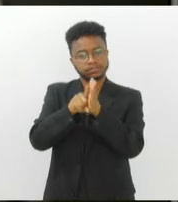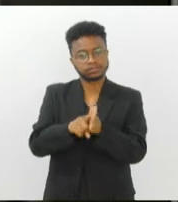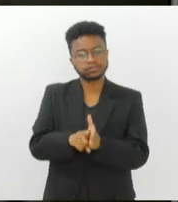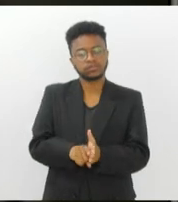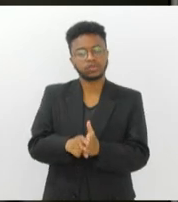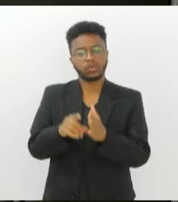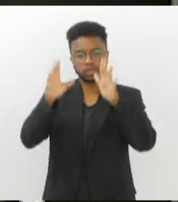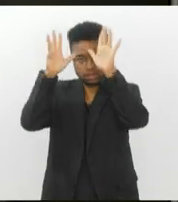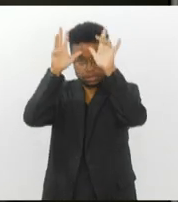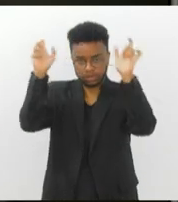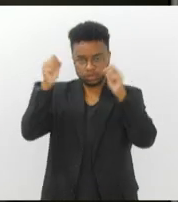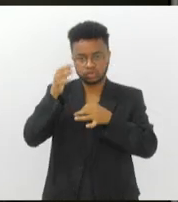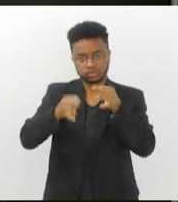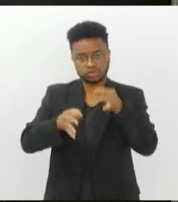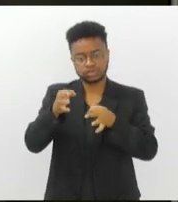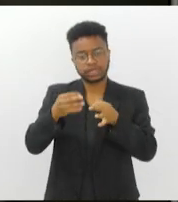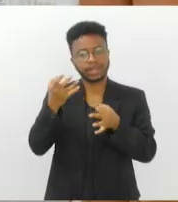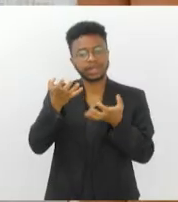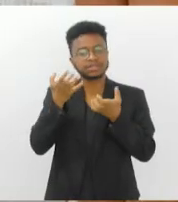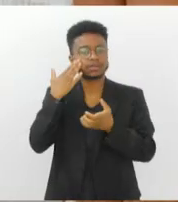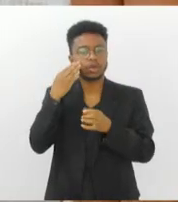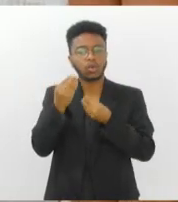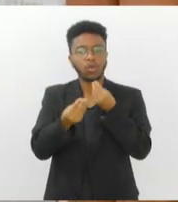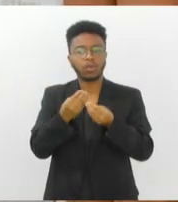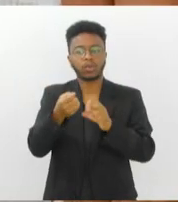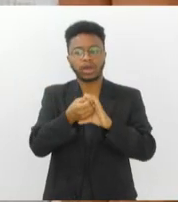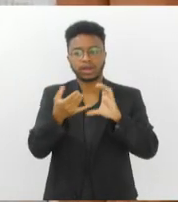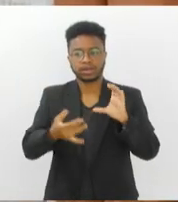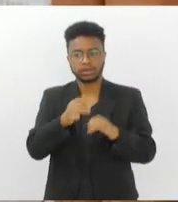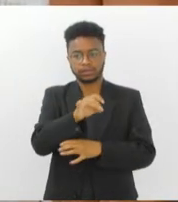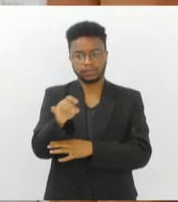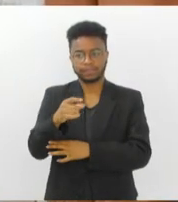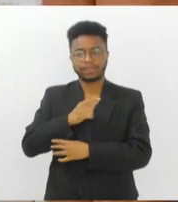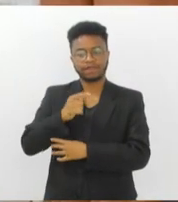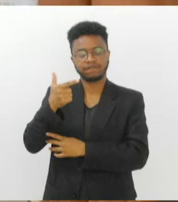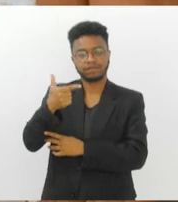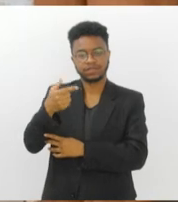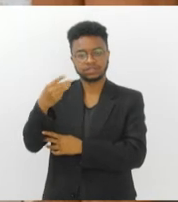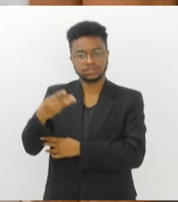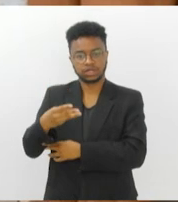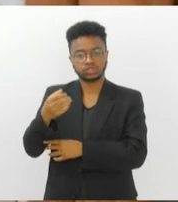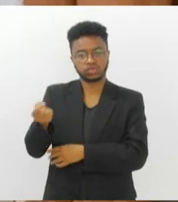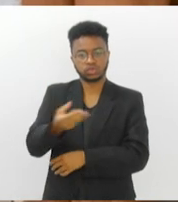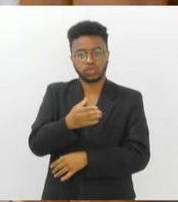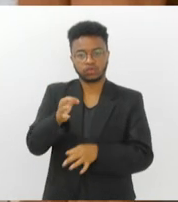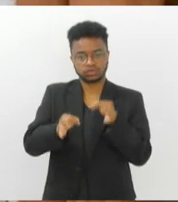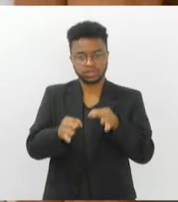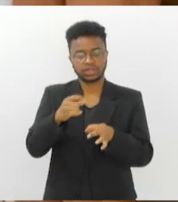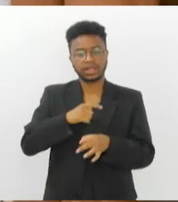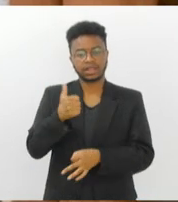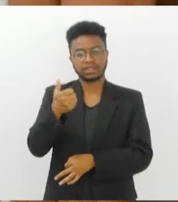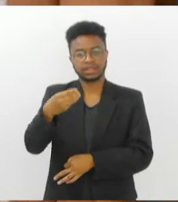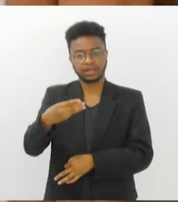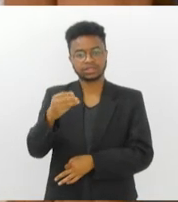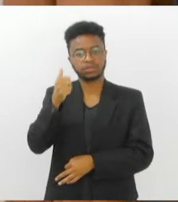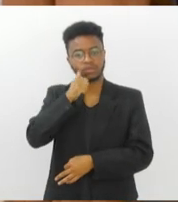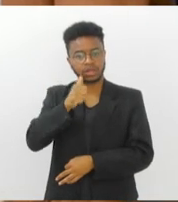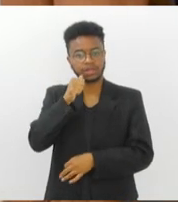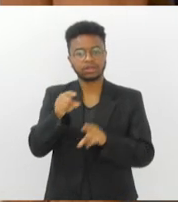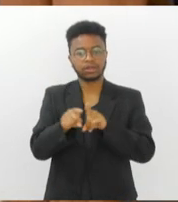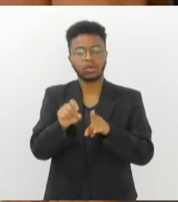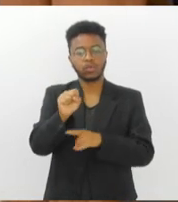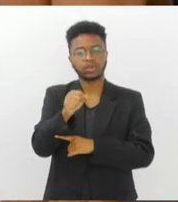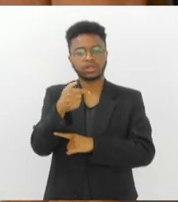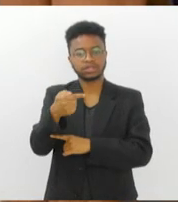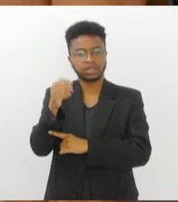pelo Tribunal de Justiça do Estado do Rio de Janeiro. Dos 23 novos juízes, 13 são mulheres e 87% têm